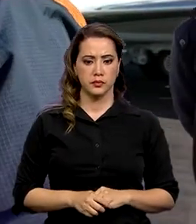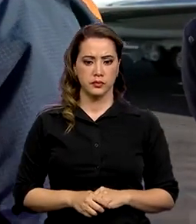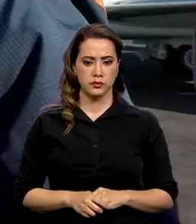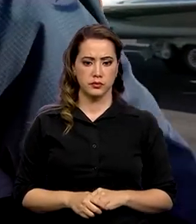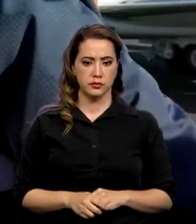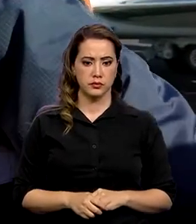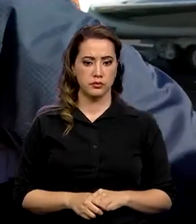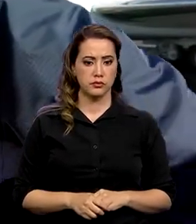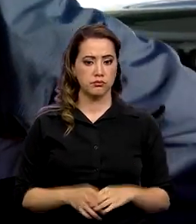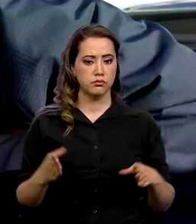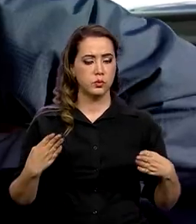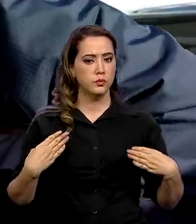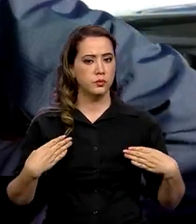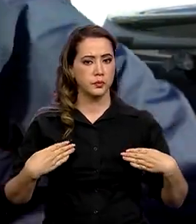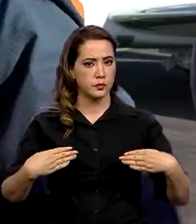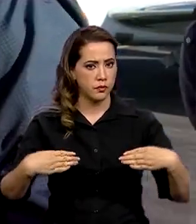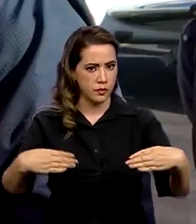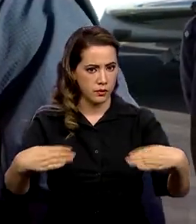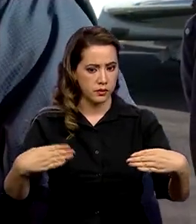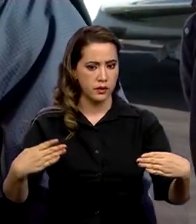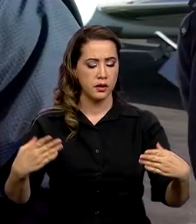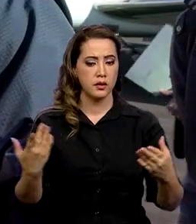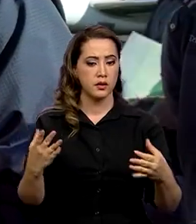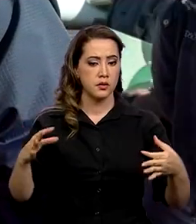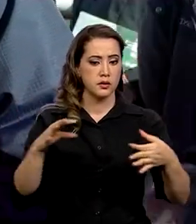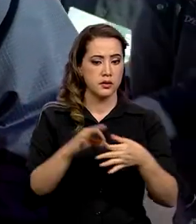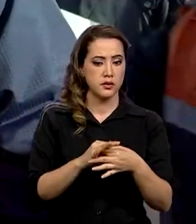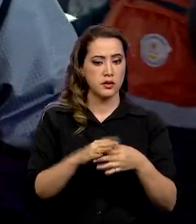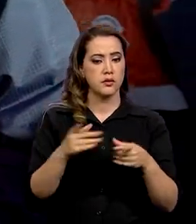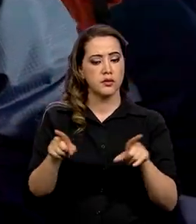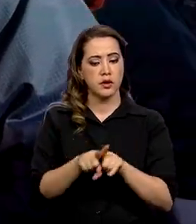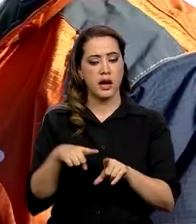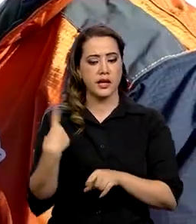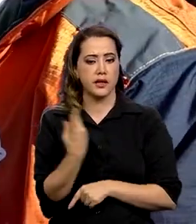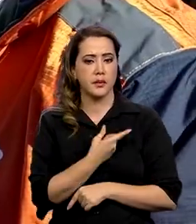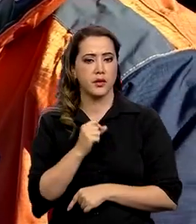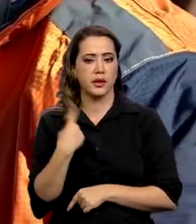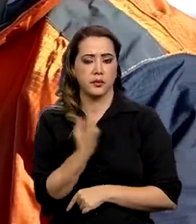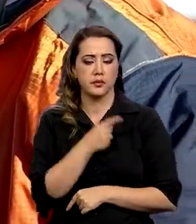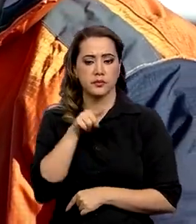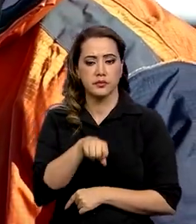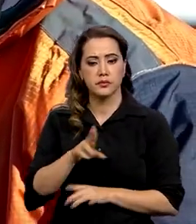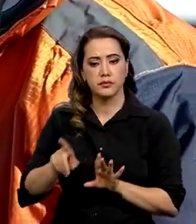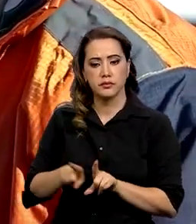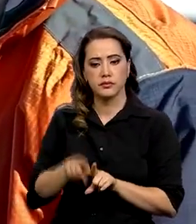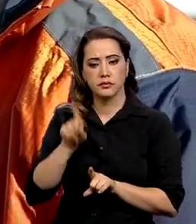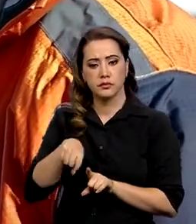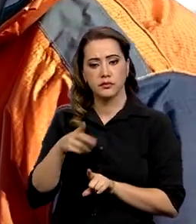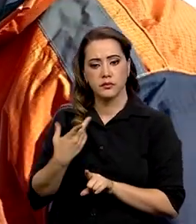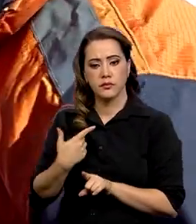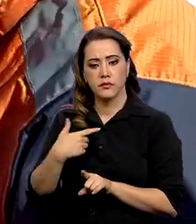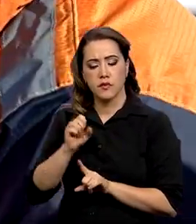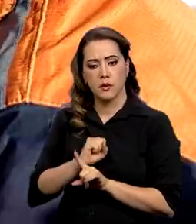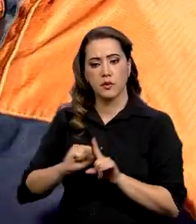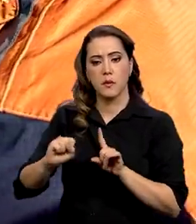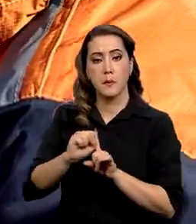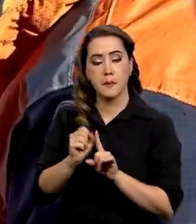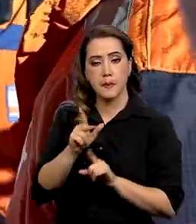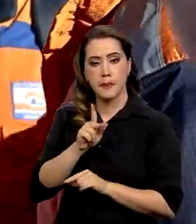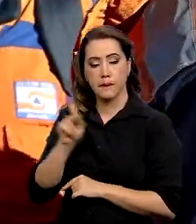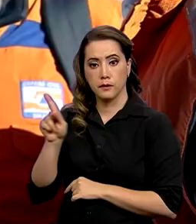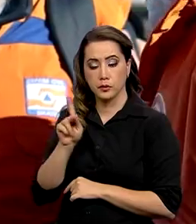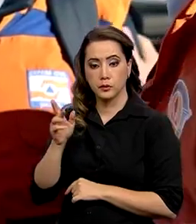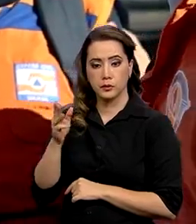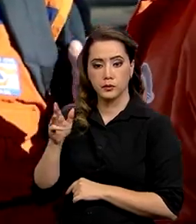Os ministros da Integração e Desenvolvimento Regional, Valdez Góes, e da Secretaria de Comunicação Social da Presidência da República,